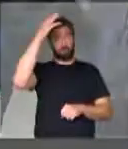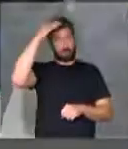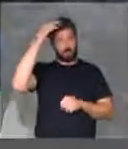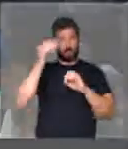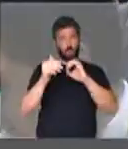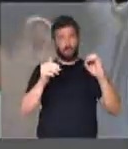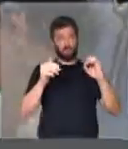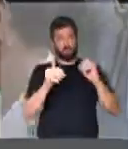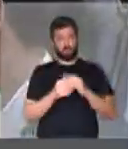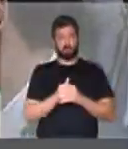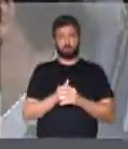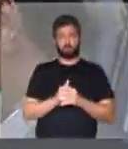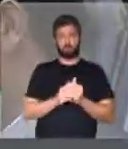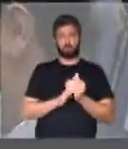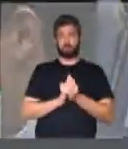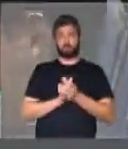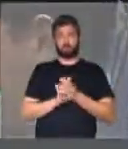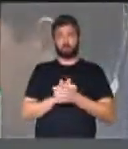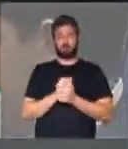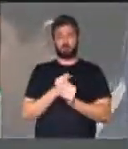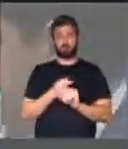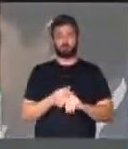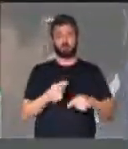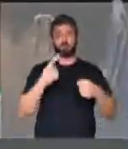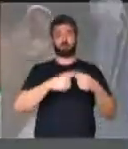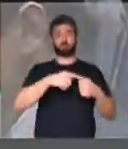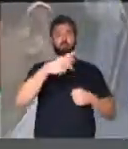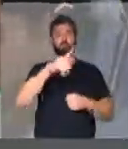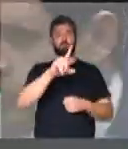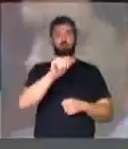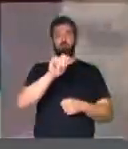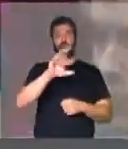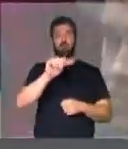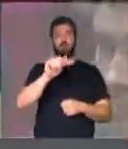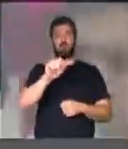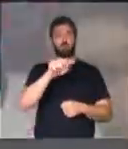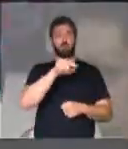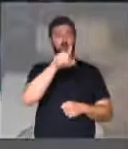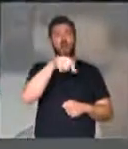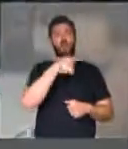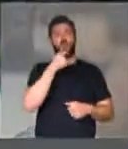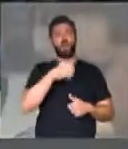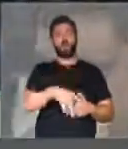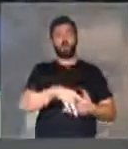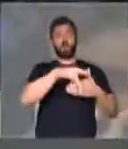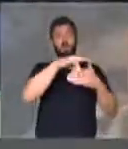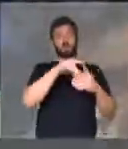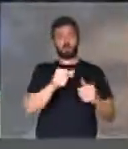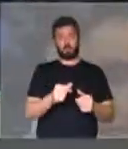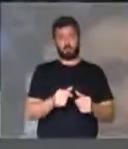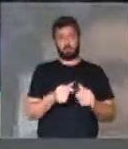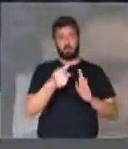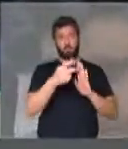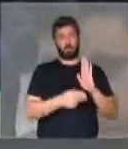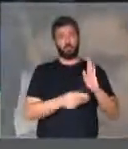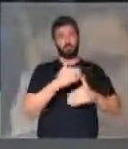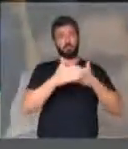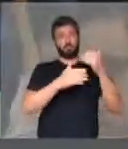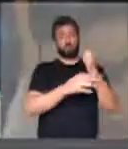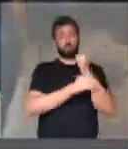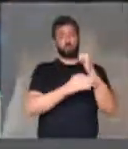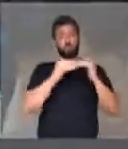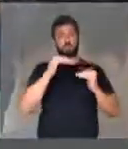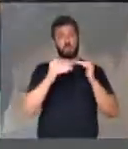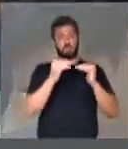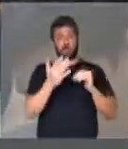do Pará. Em Placas, é o município. Ele era uma liderança que participava de um projeto de desenvolvimento